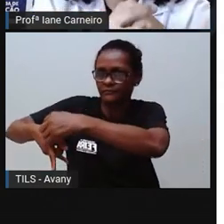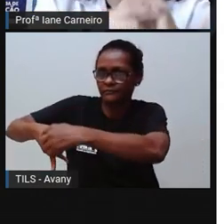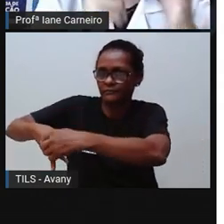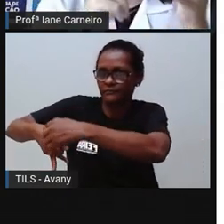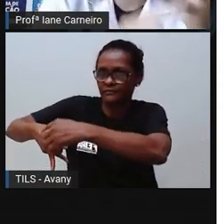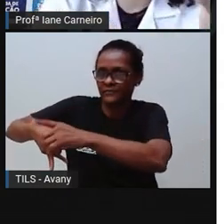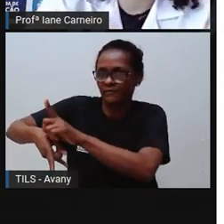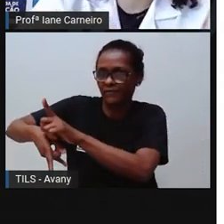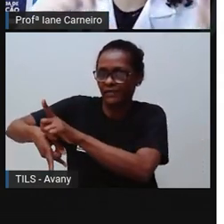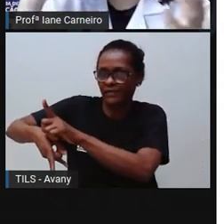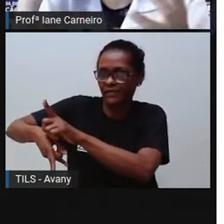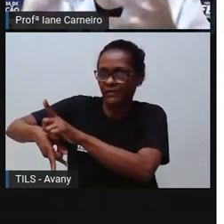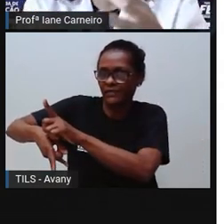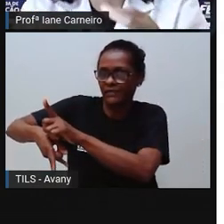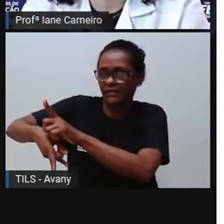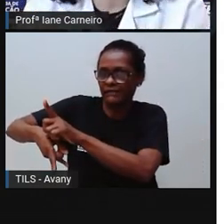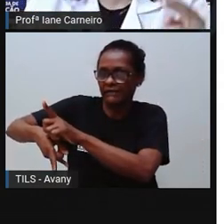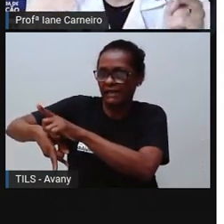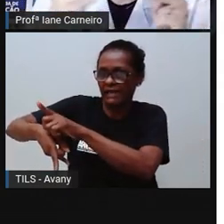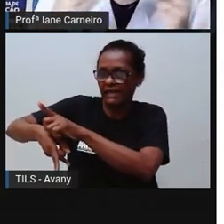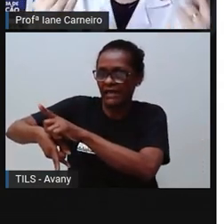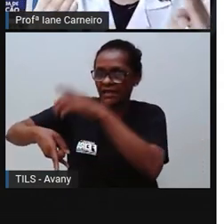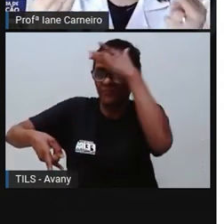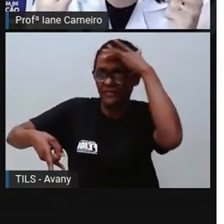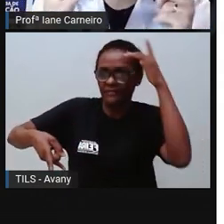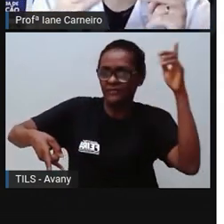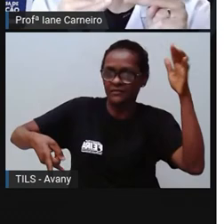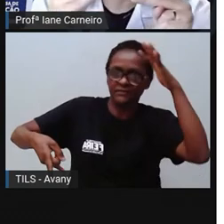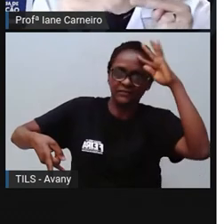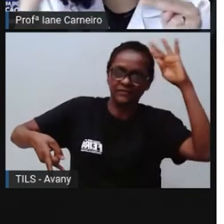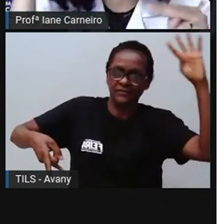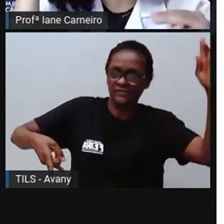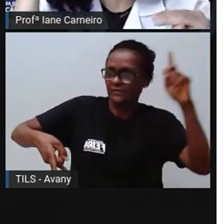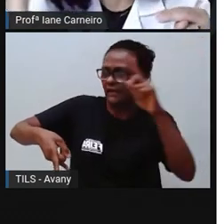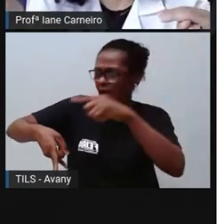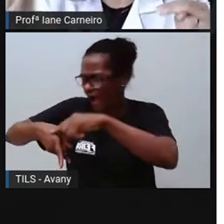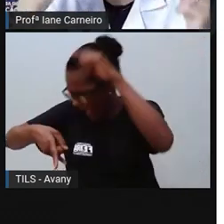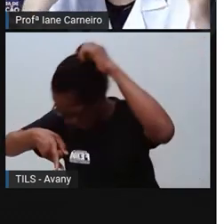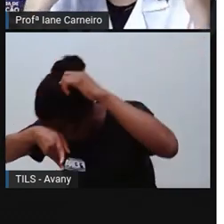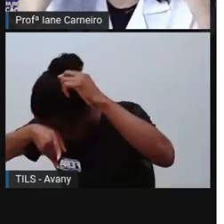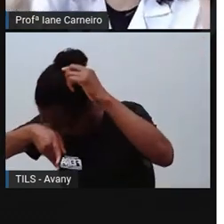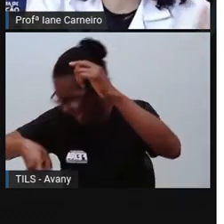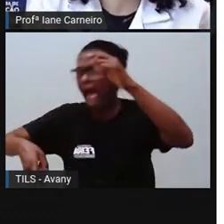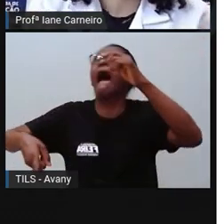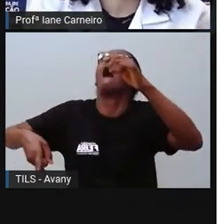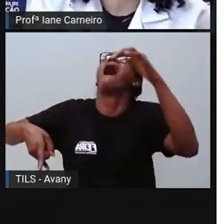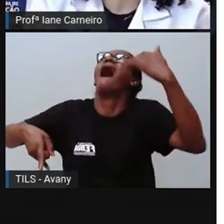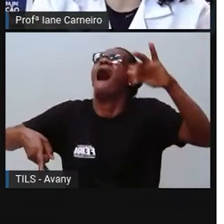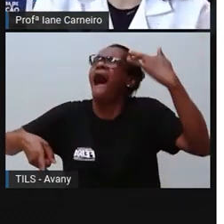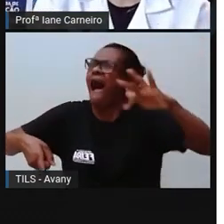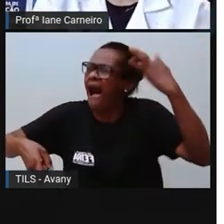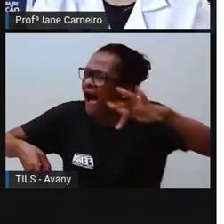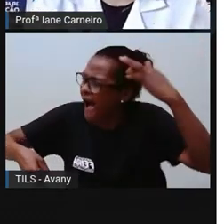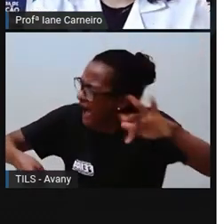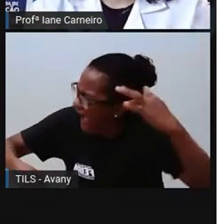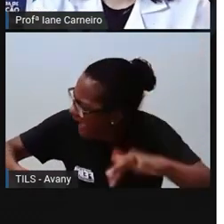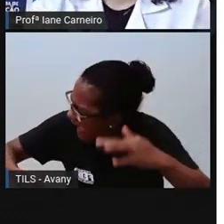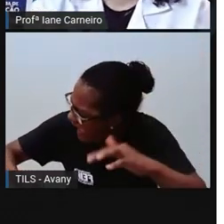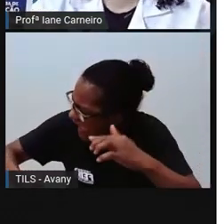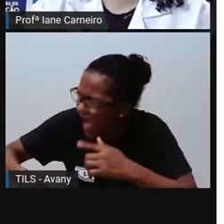do guarda-roupa, a quina da cômoda. Por quê? Pra evitar que você bata a cabeça, que você se machuque, né?